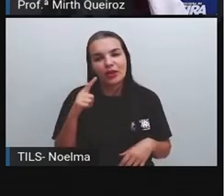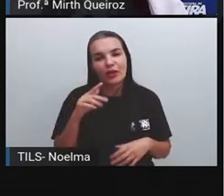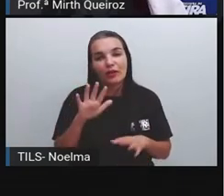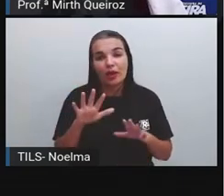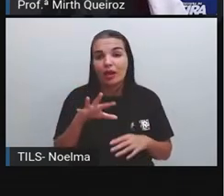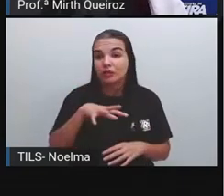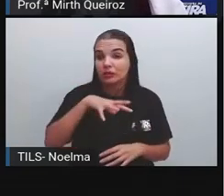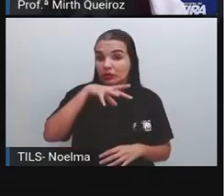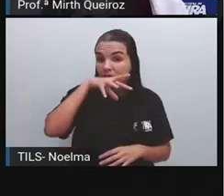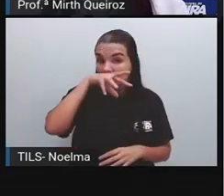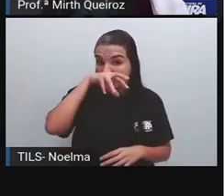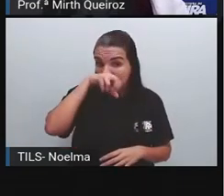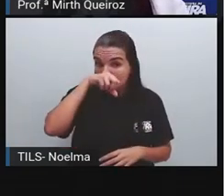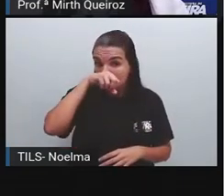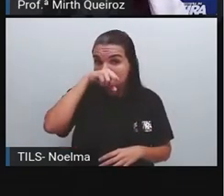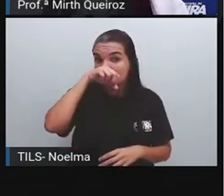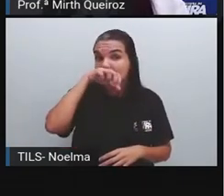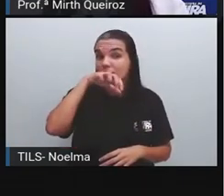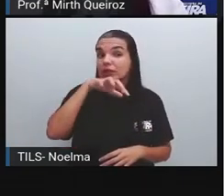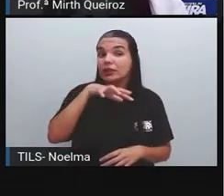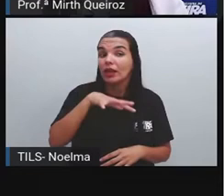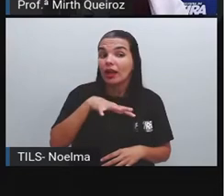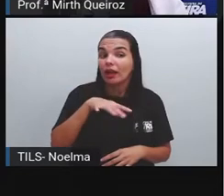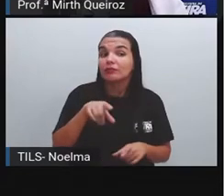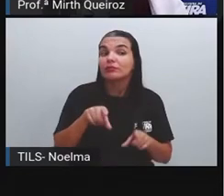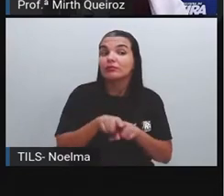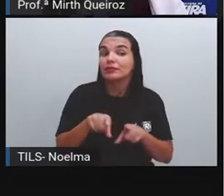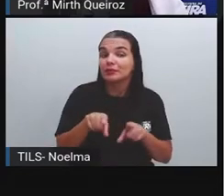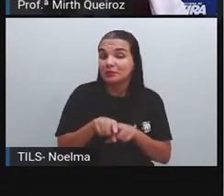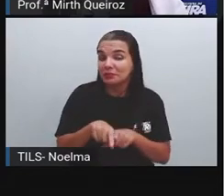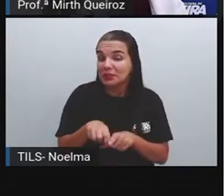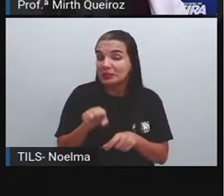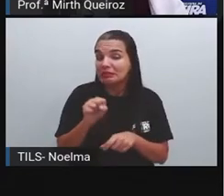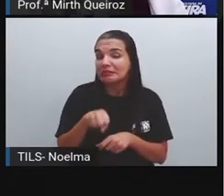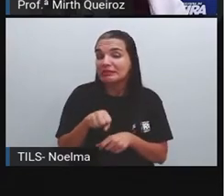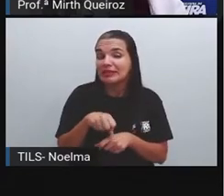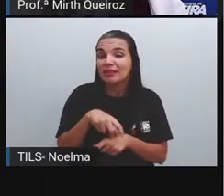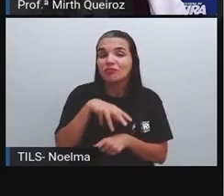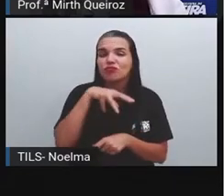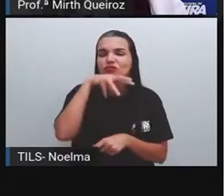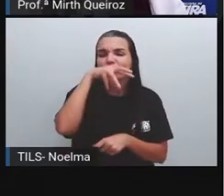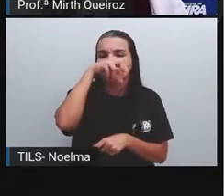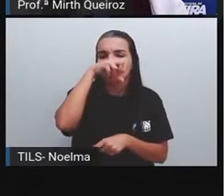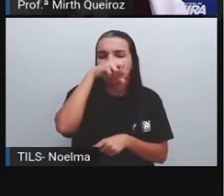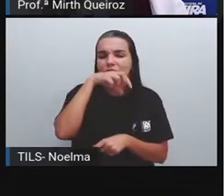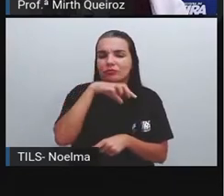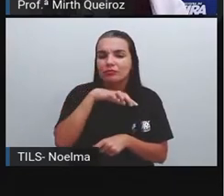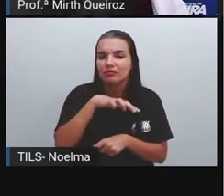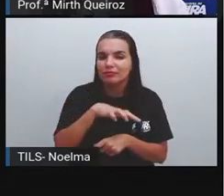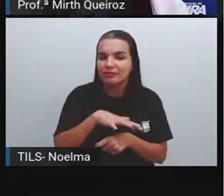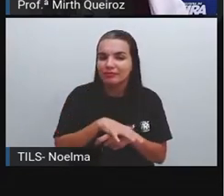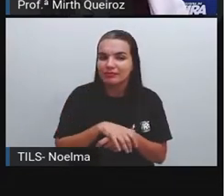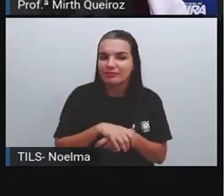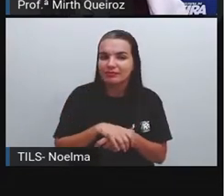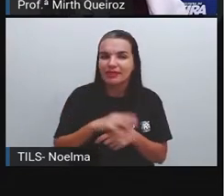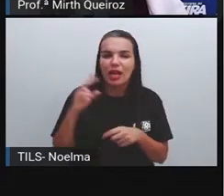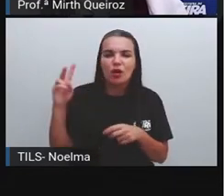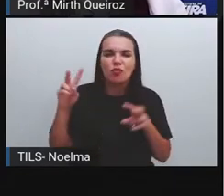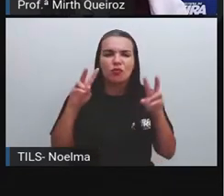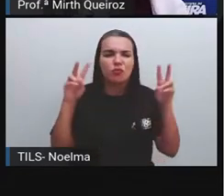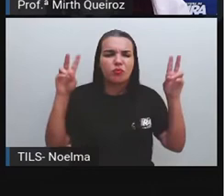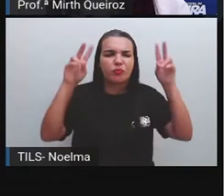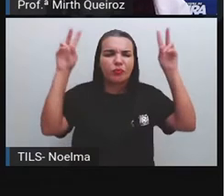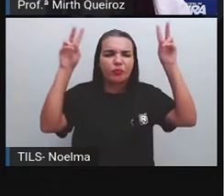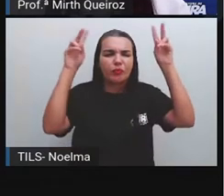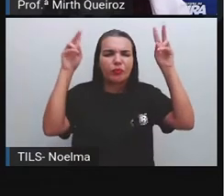odores também fazem parte desse espaço geográfico, né? Os cheiros aí, a fumaça